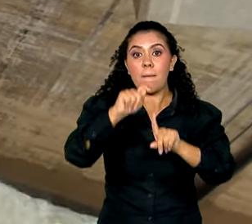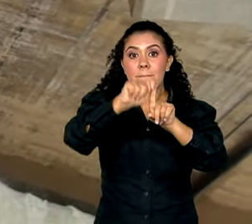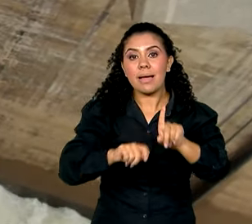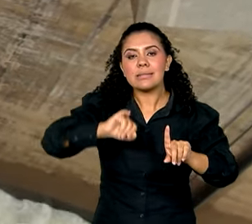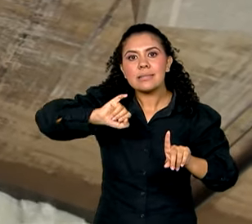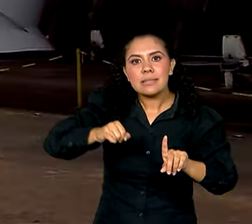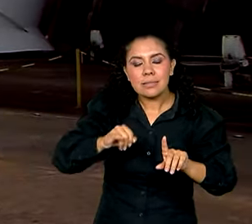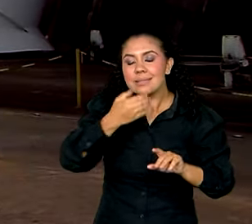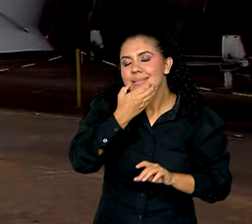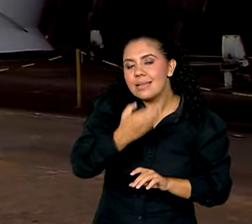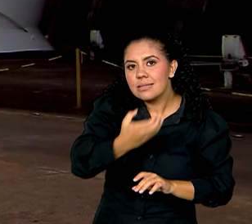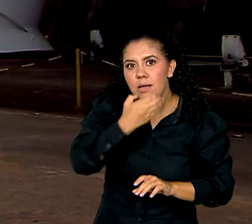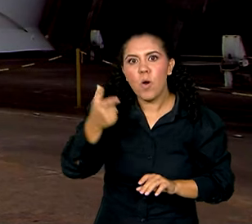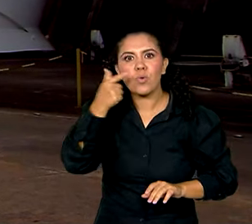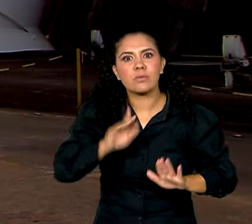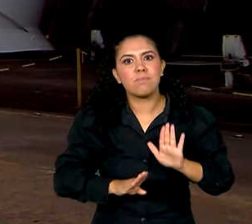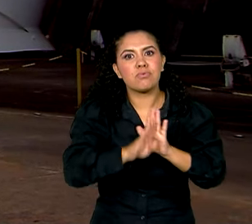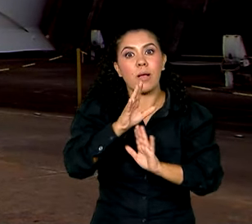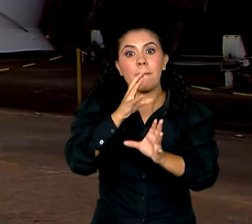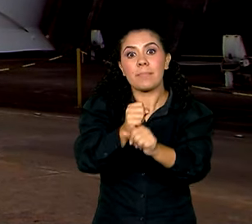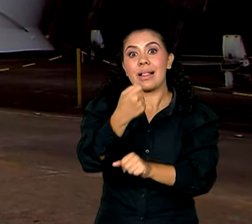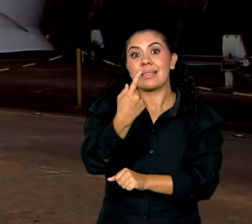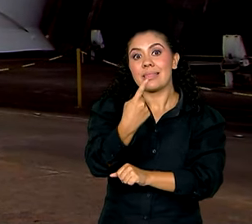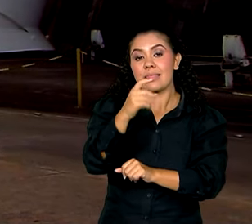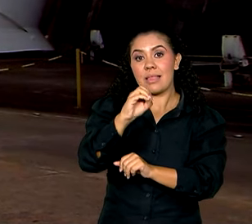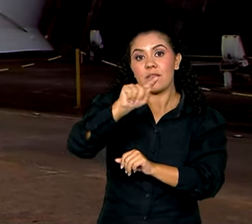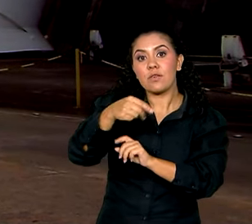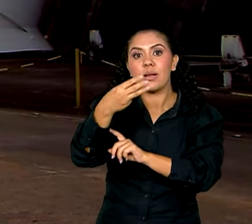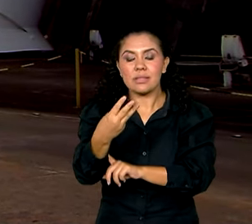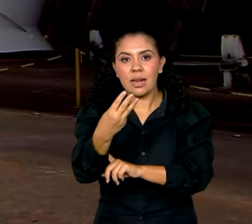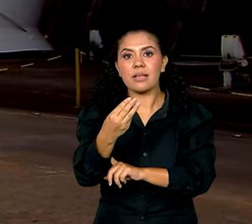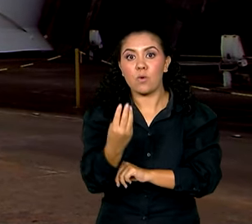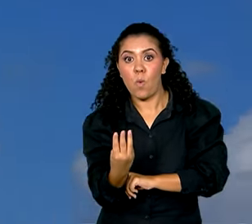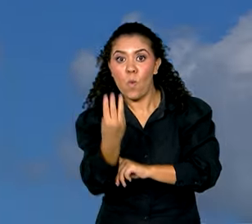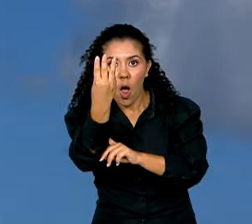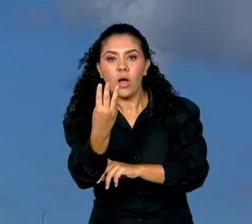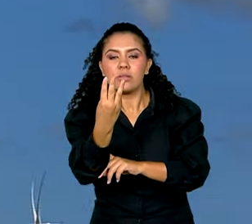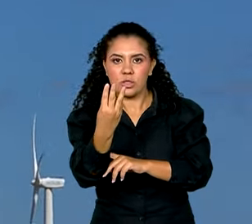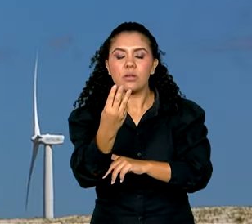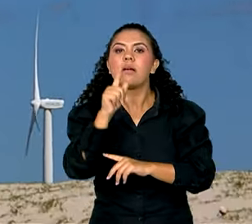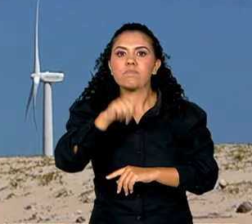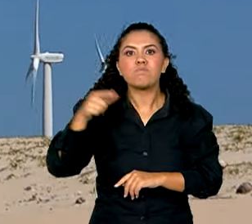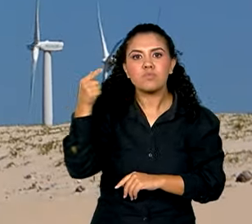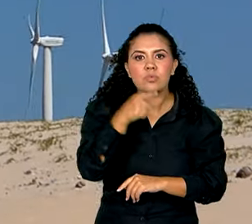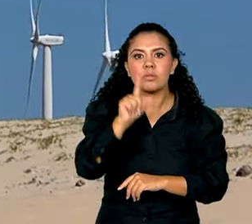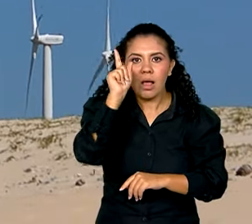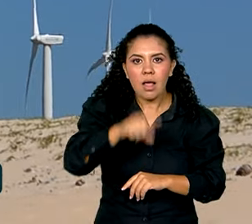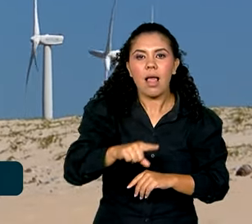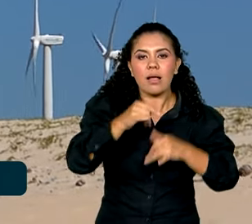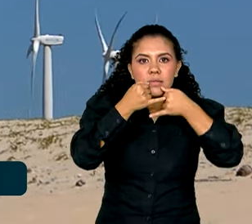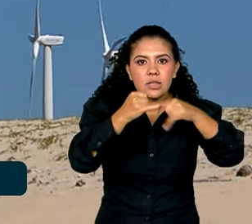de geração de energia. Foram 10,3 gigawatts, dos quais 83% são considerados de fontes